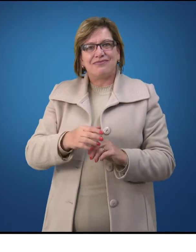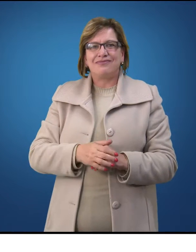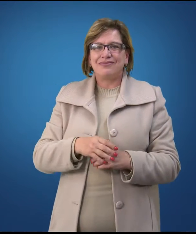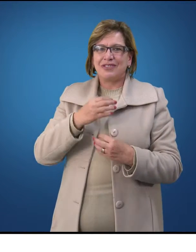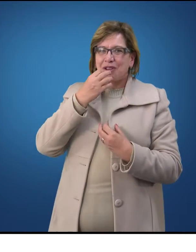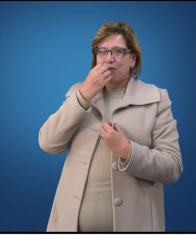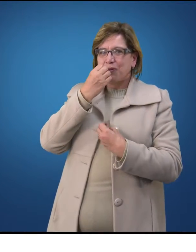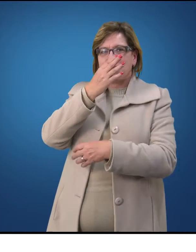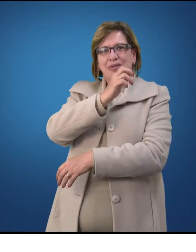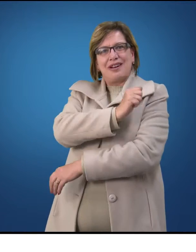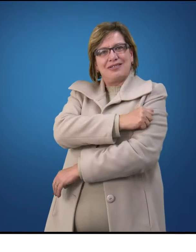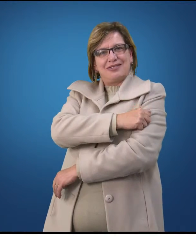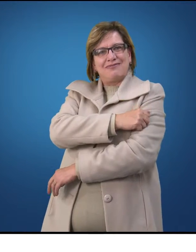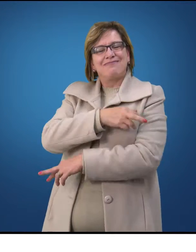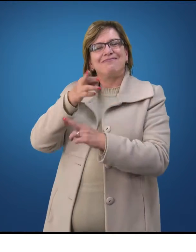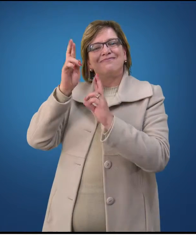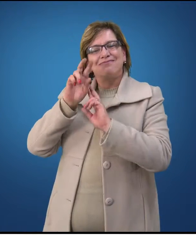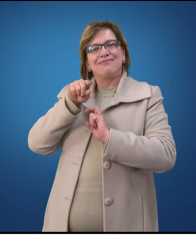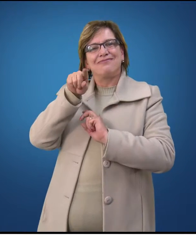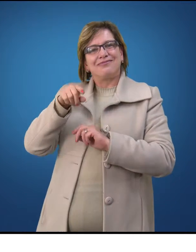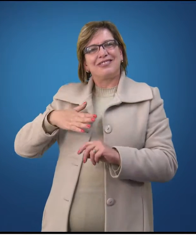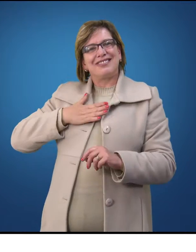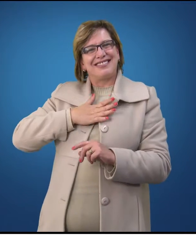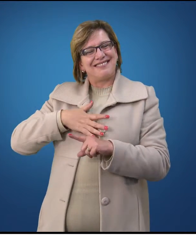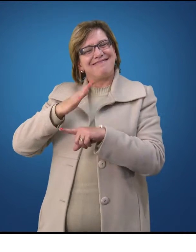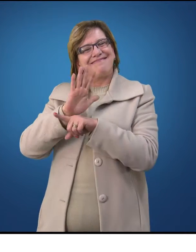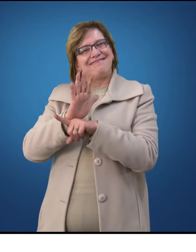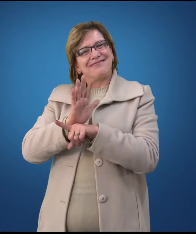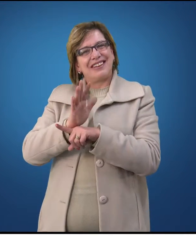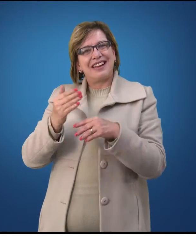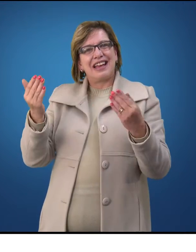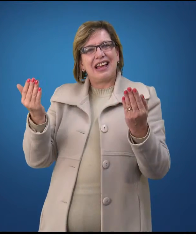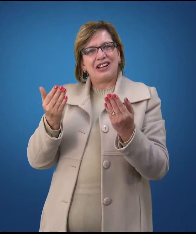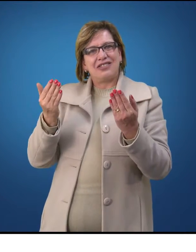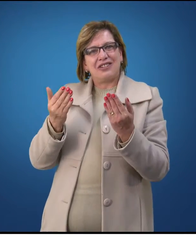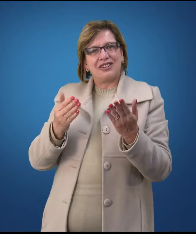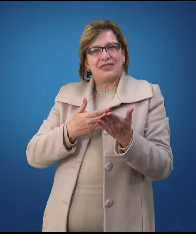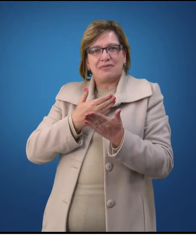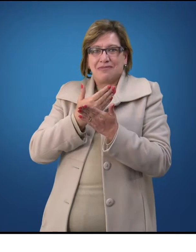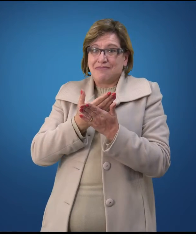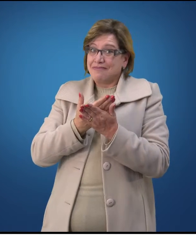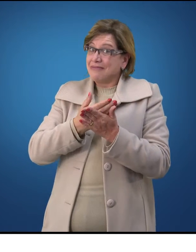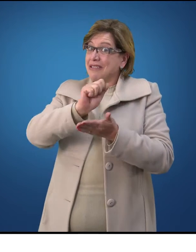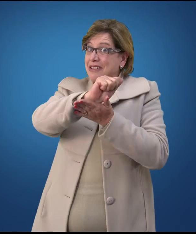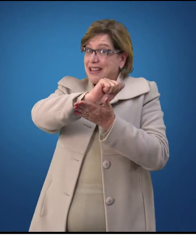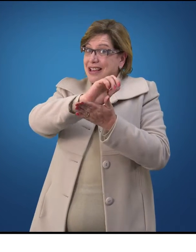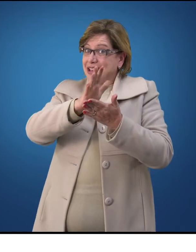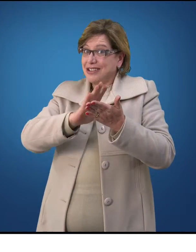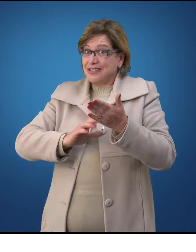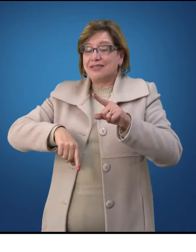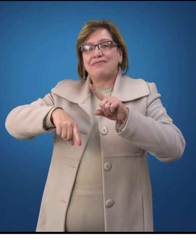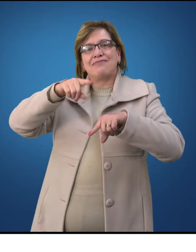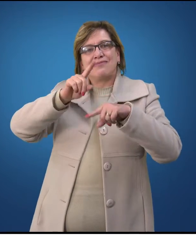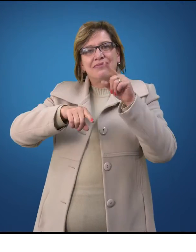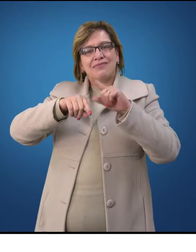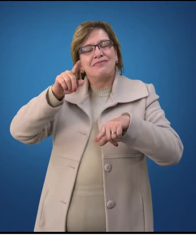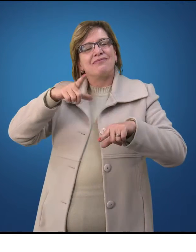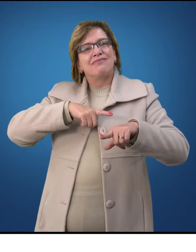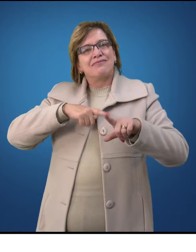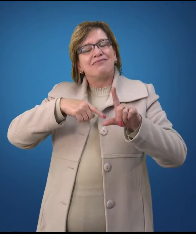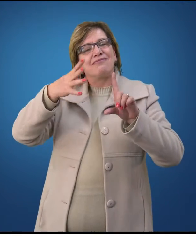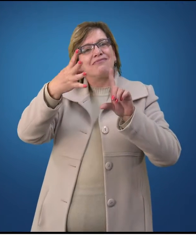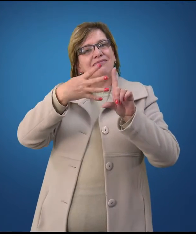Bom, alunos! Espero que tenham gostado da nossa animação. Agora vamos partir para as atividades e os materiais disponíveis na